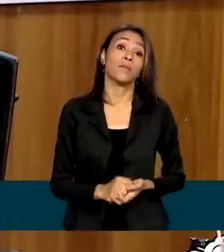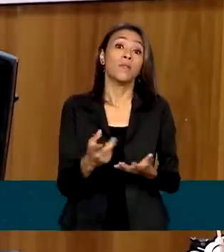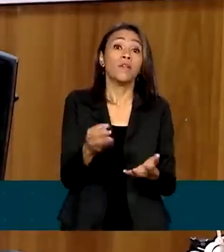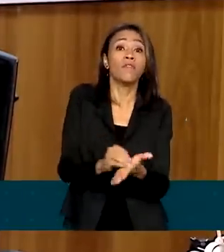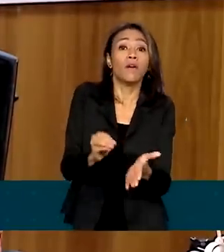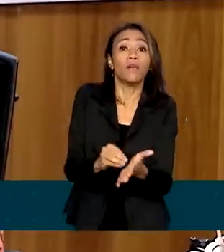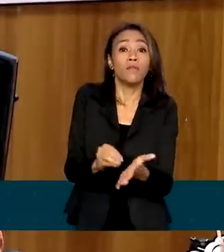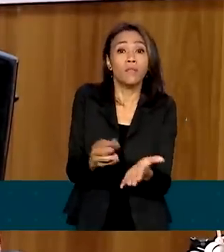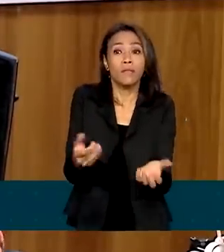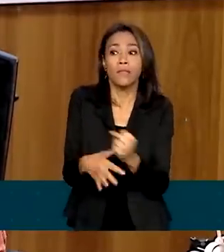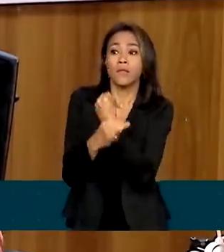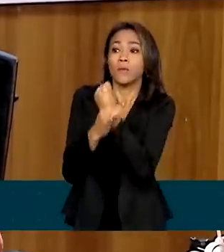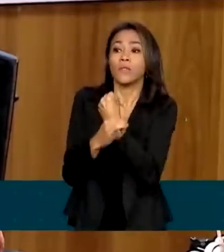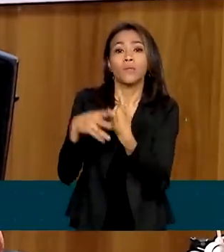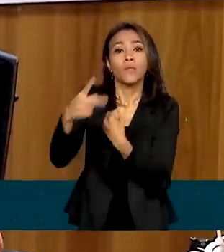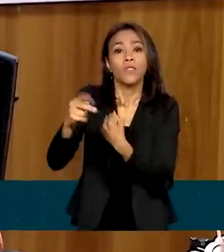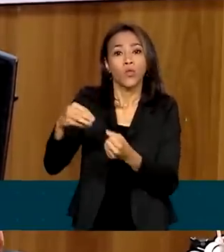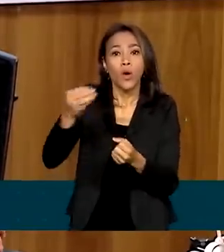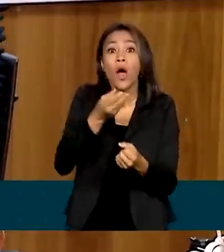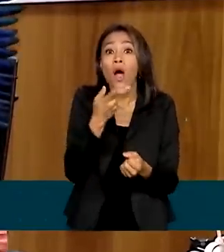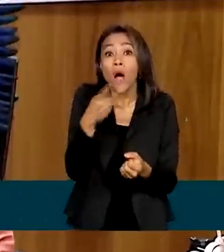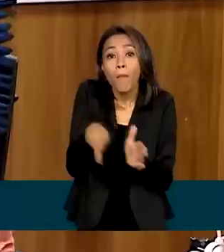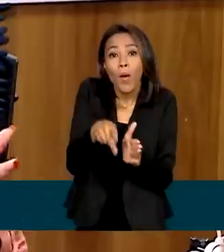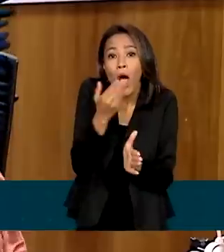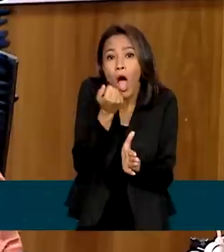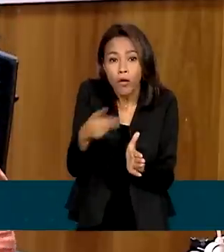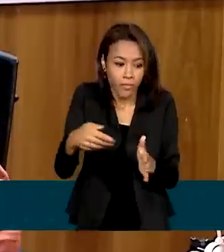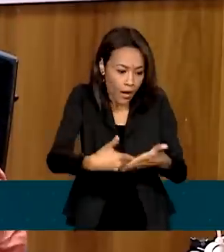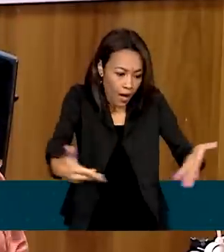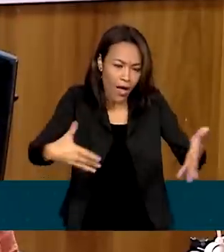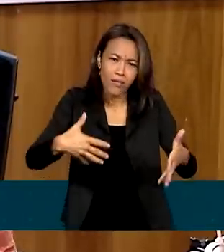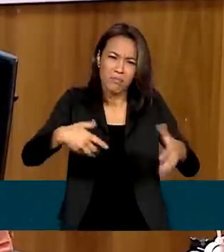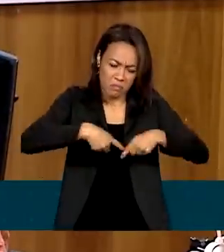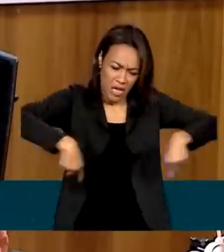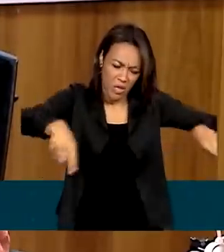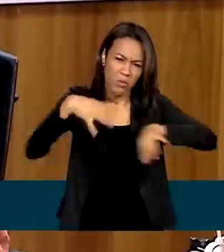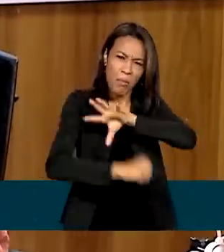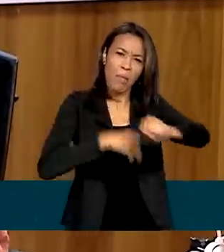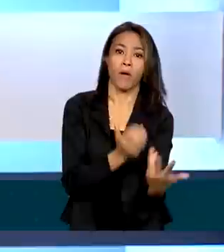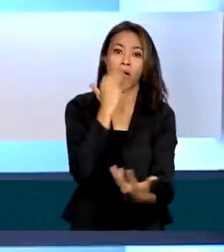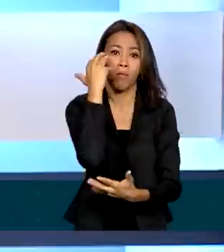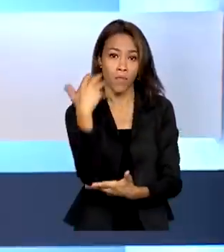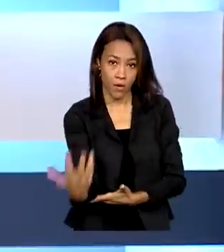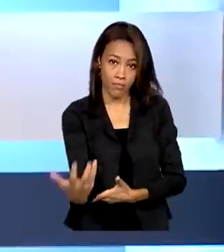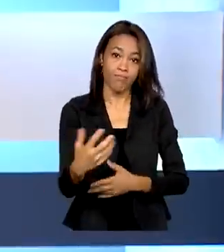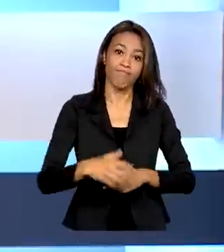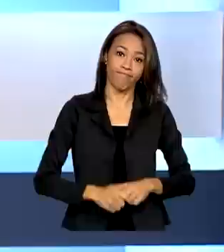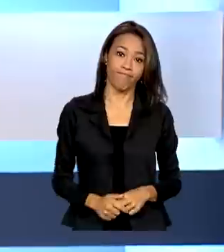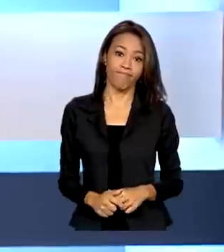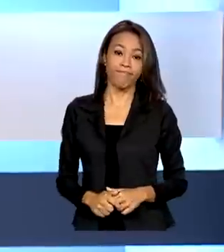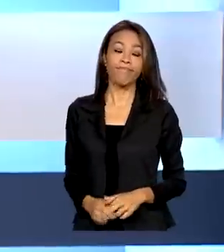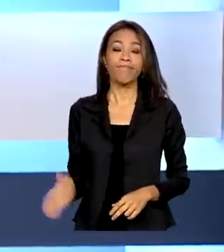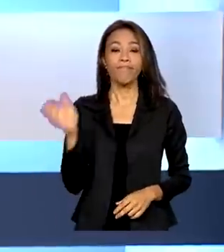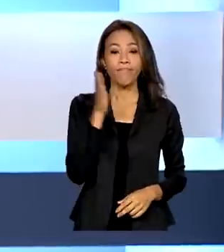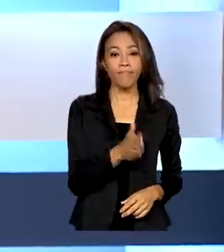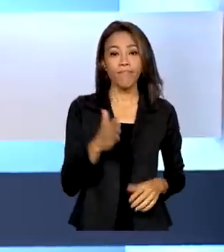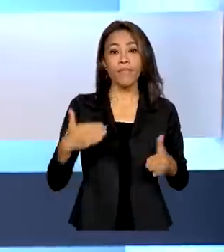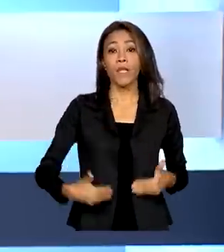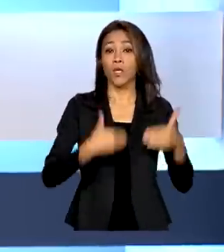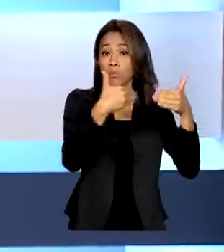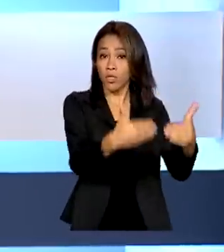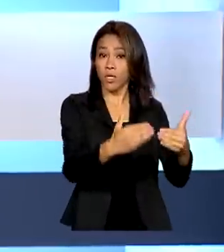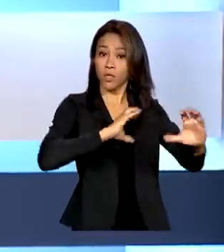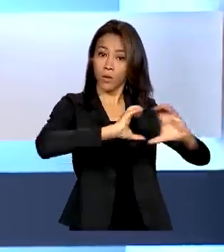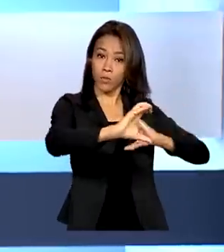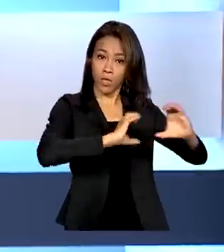insegurança para eles produzirem o seu próprio alimento, porque está ali o território tomado por invasores. E o Ministério das Comunicações